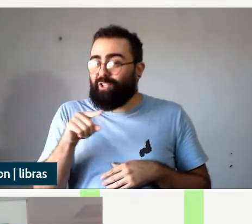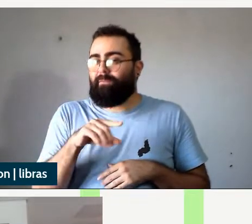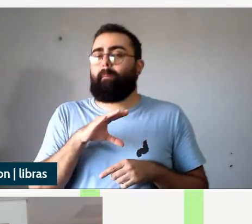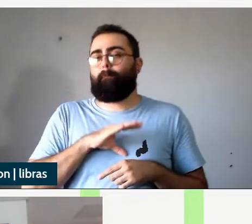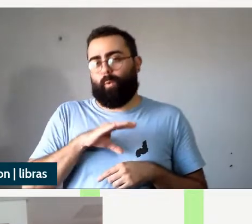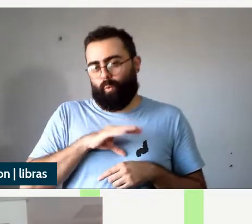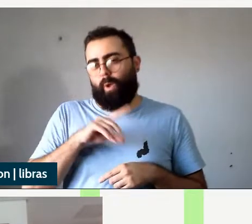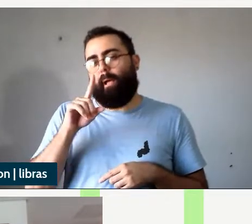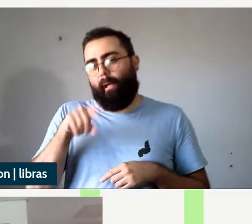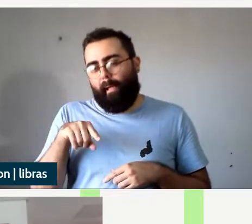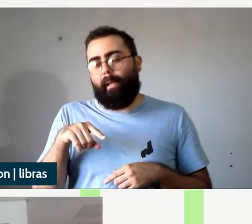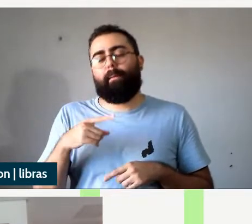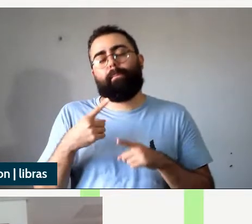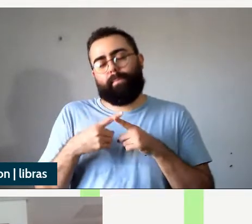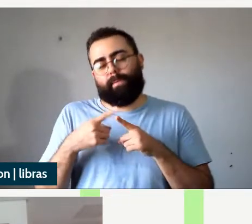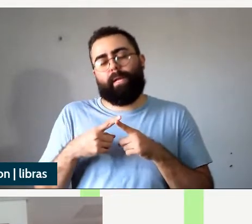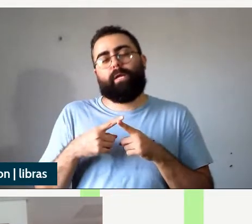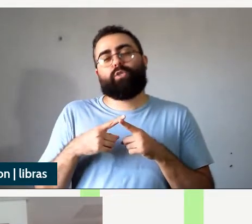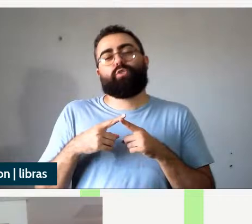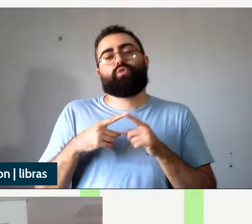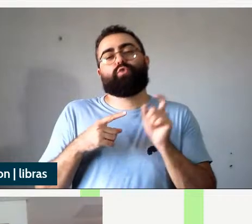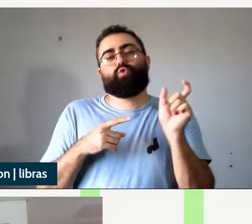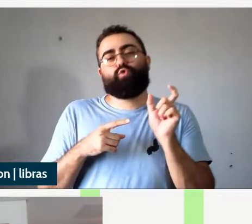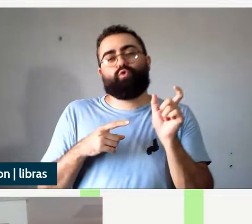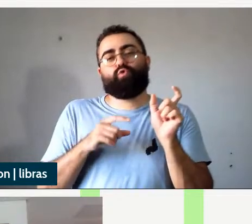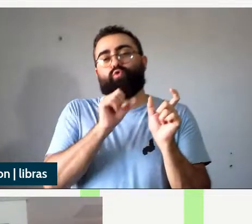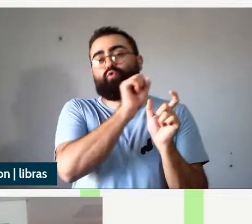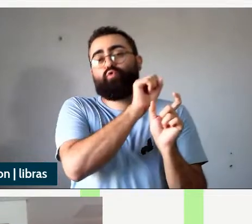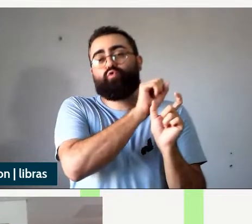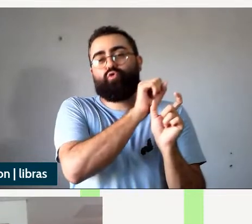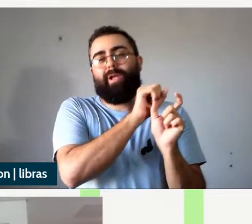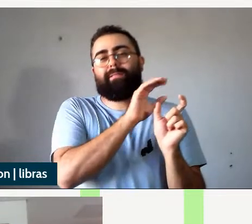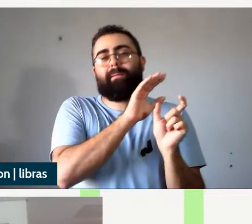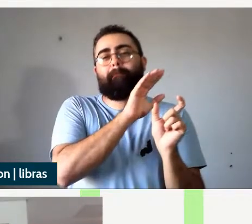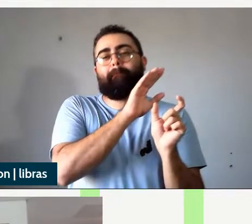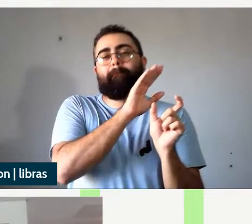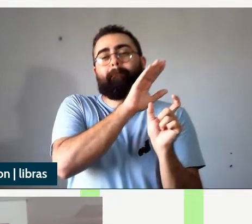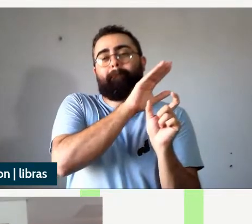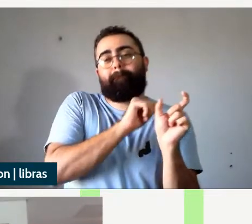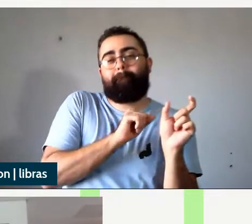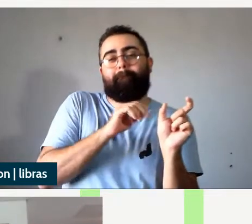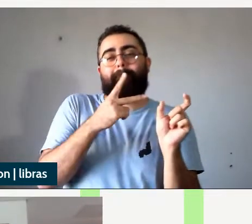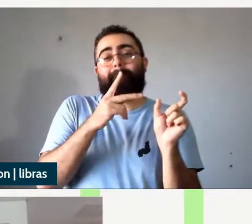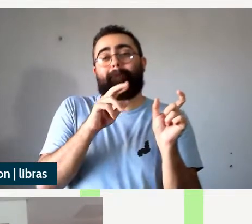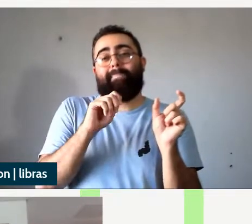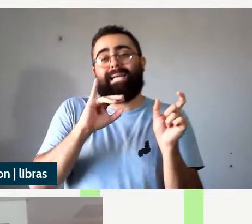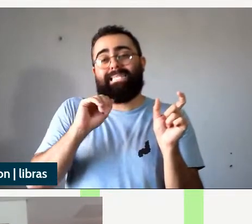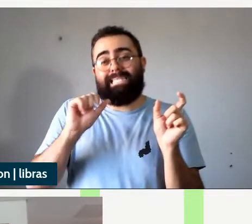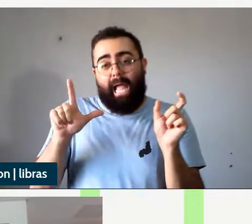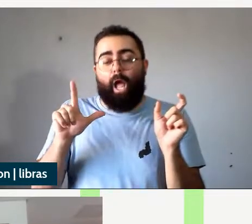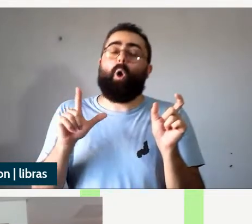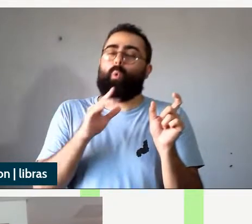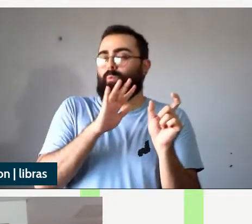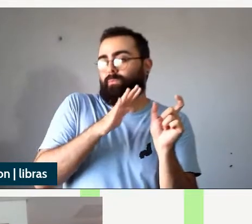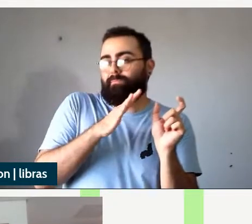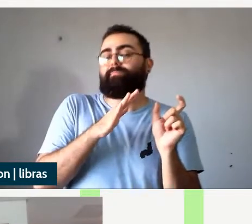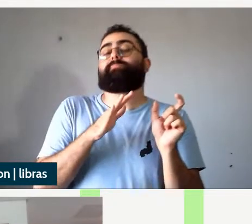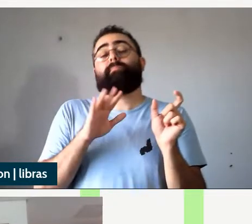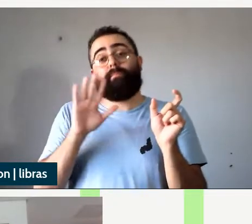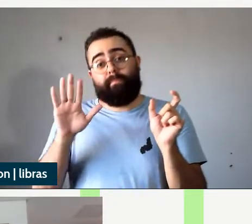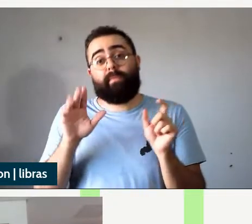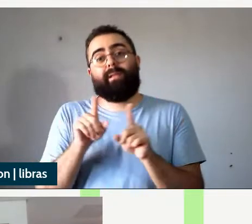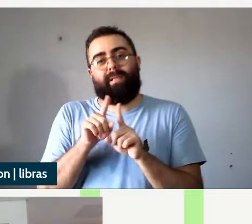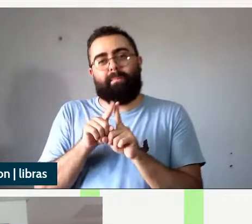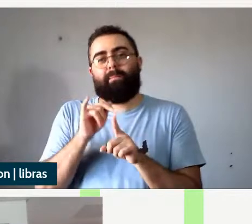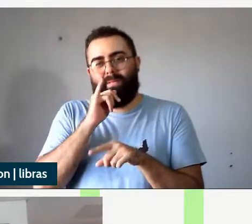sujeito parcial nulo ou então acontece até mesmo com adjuntos que é o caso lá do exemplo da livraria do seu